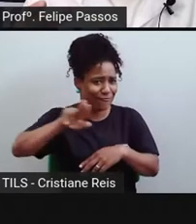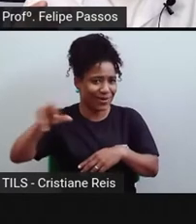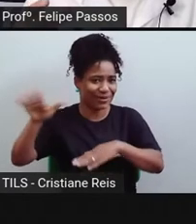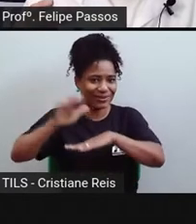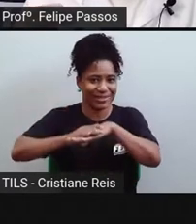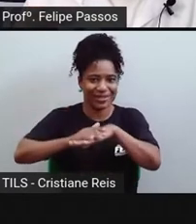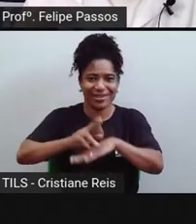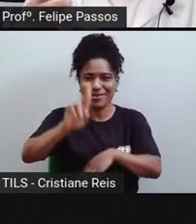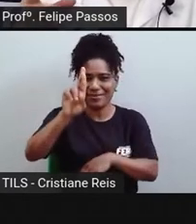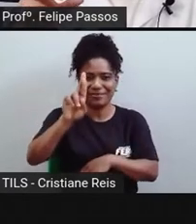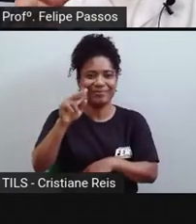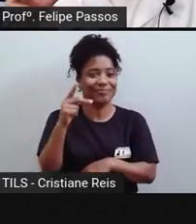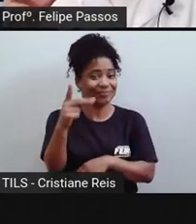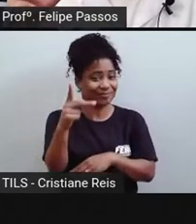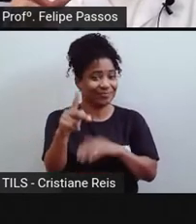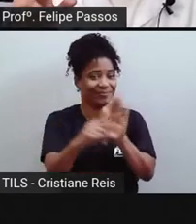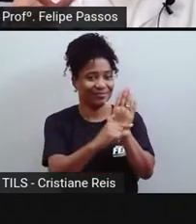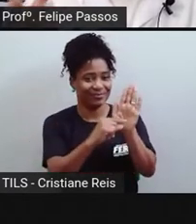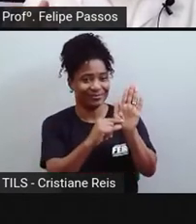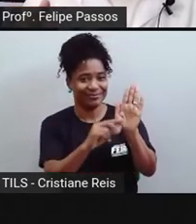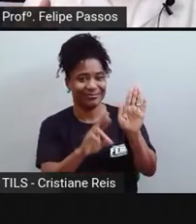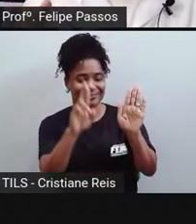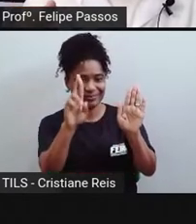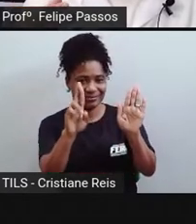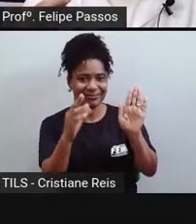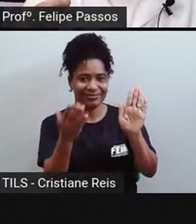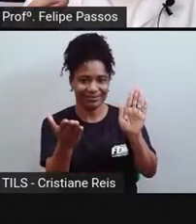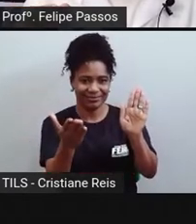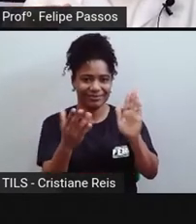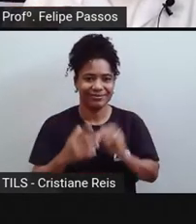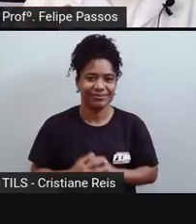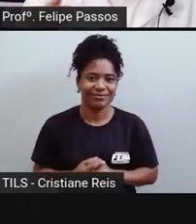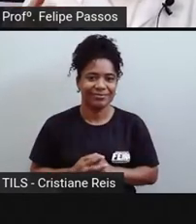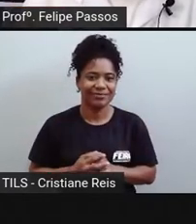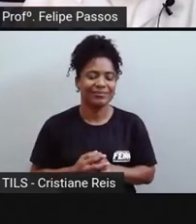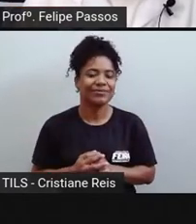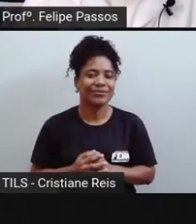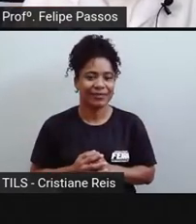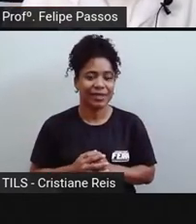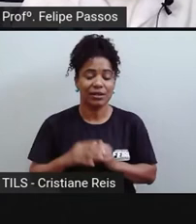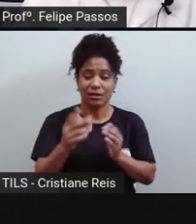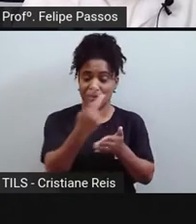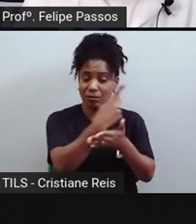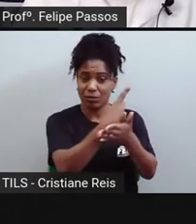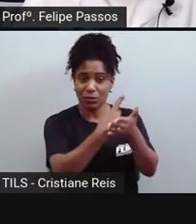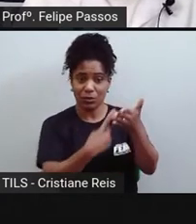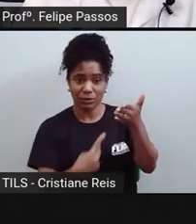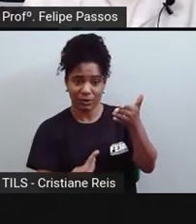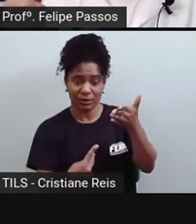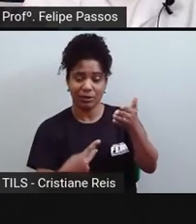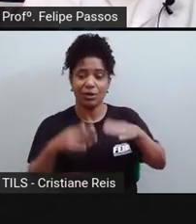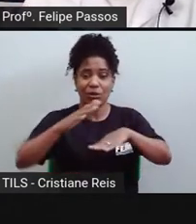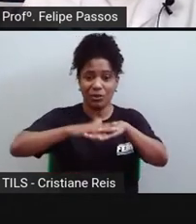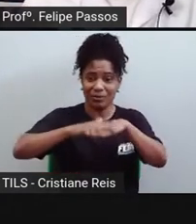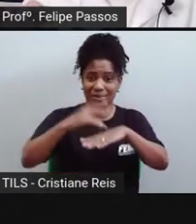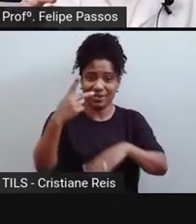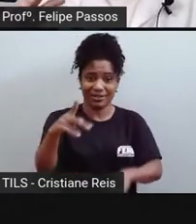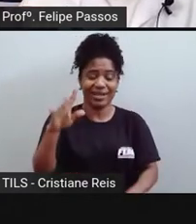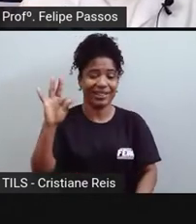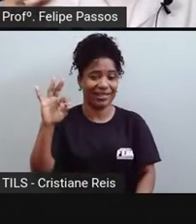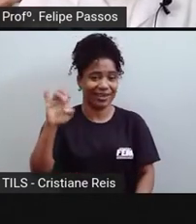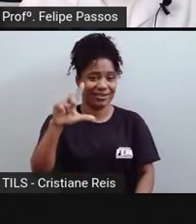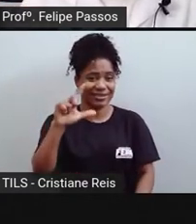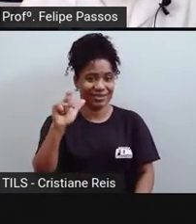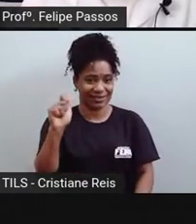desenhos, né, são projetos de Tesla. Então, Tesla, ele